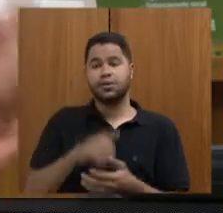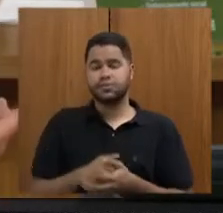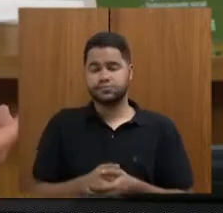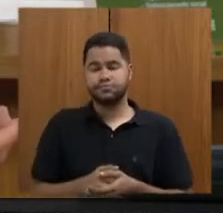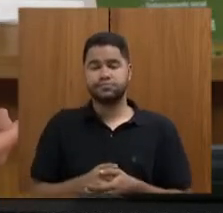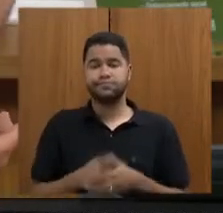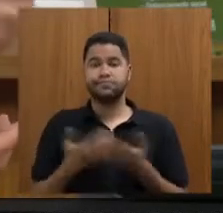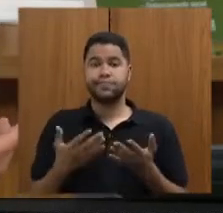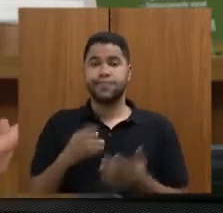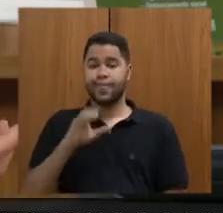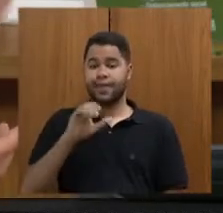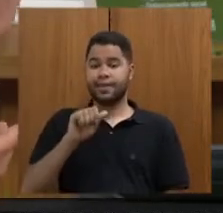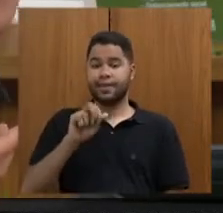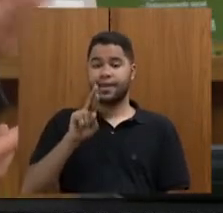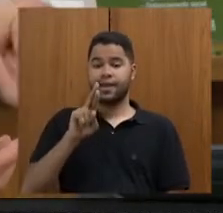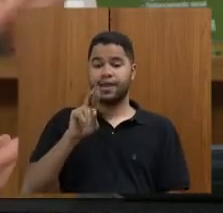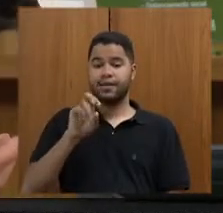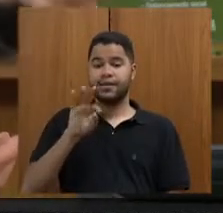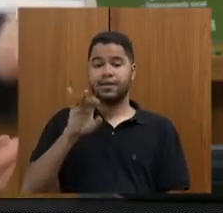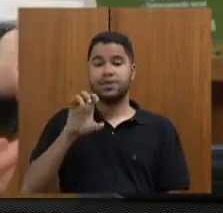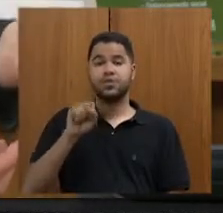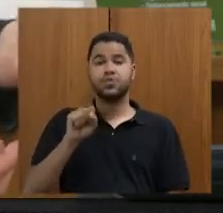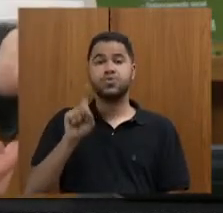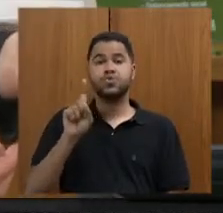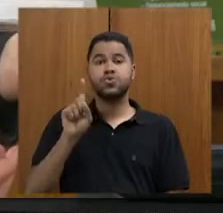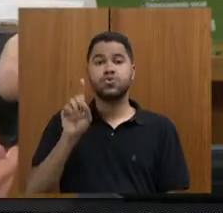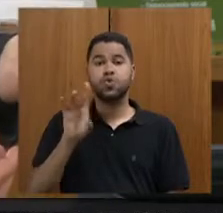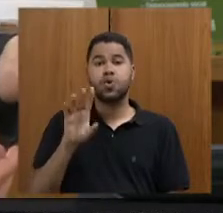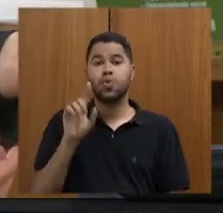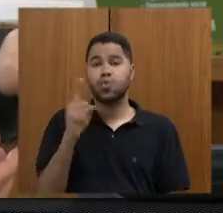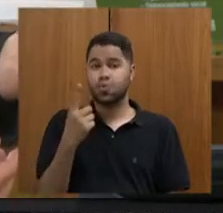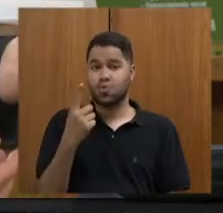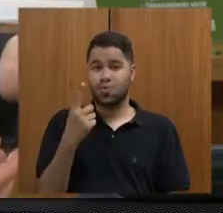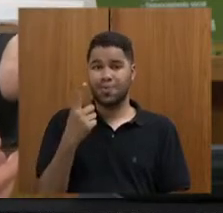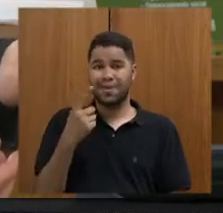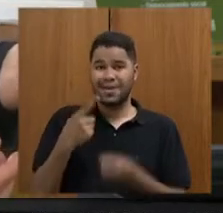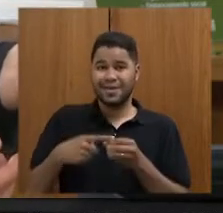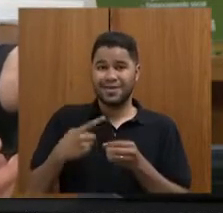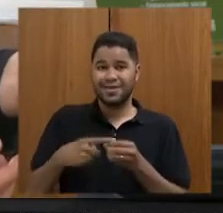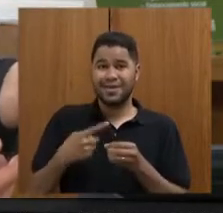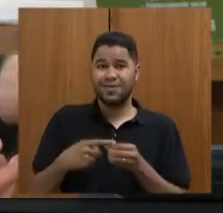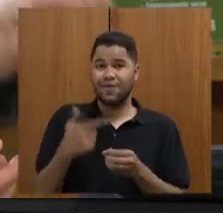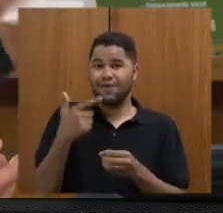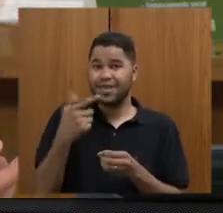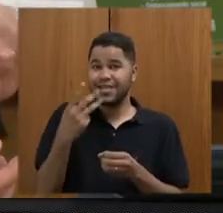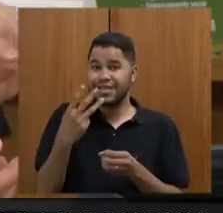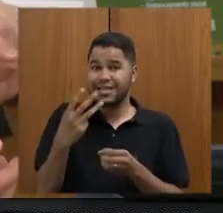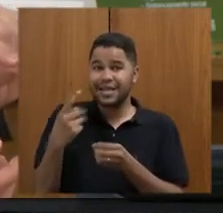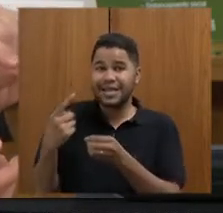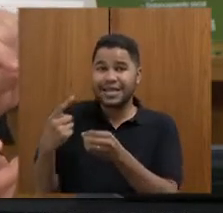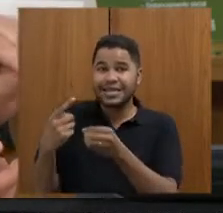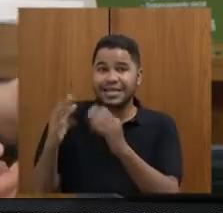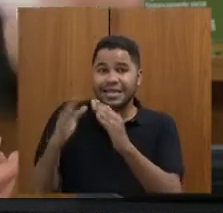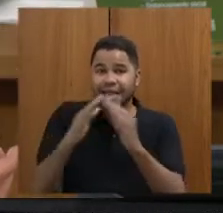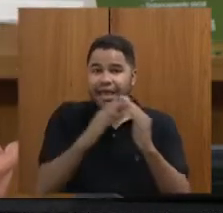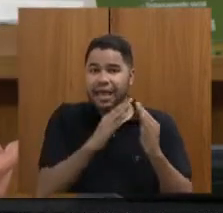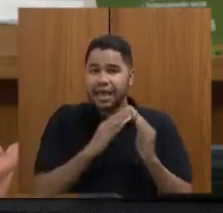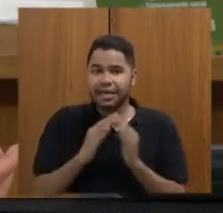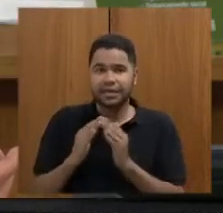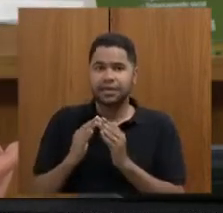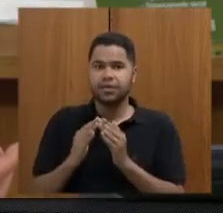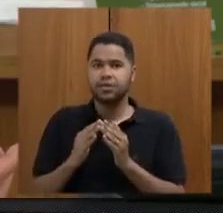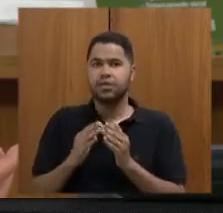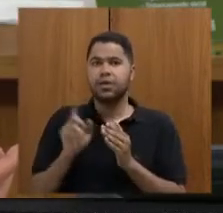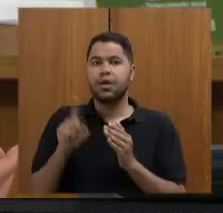e os caretos só existem em uma cidade de 23 casas, e uma é a festa medieval, e no ano